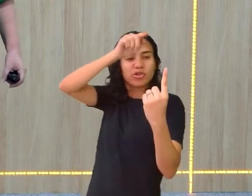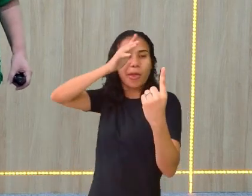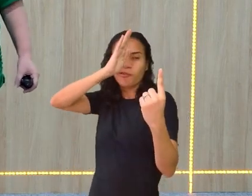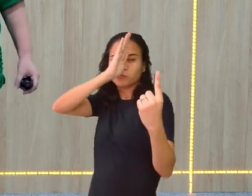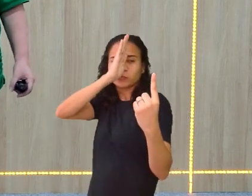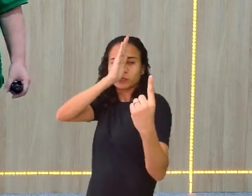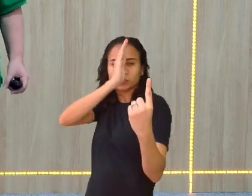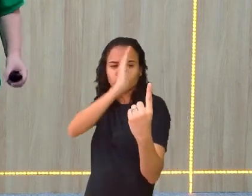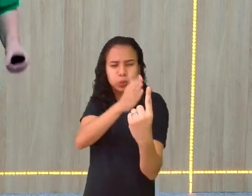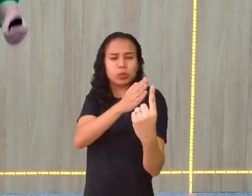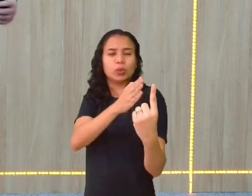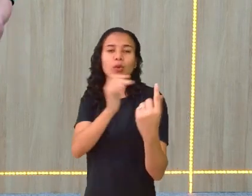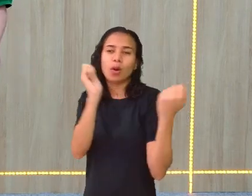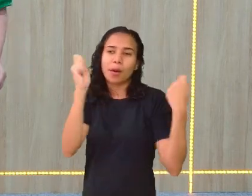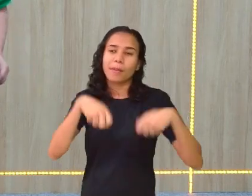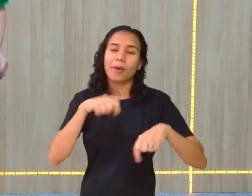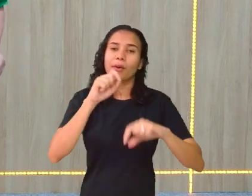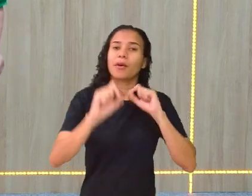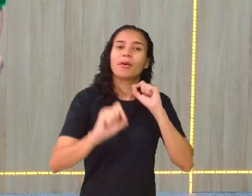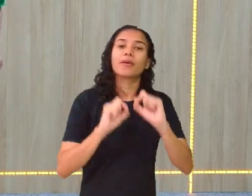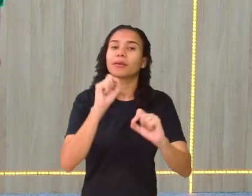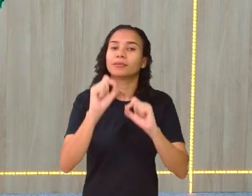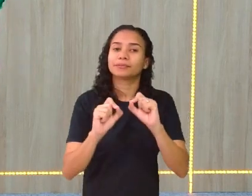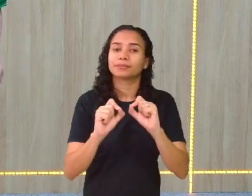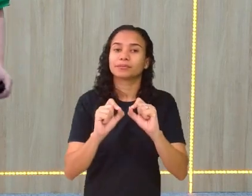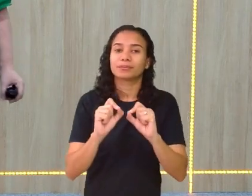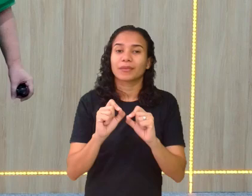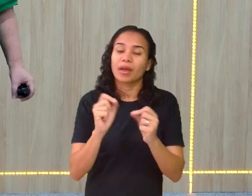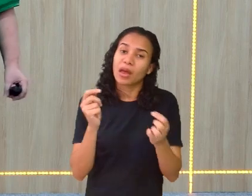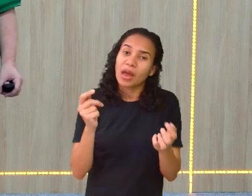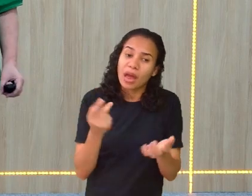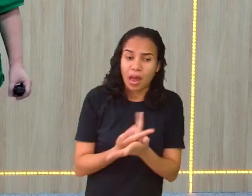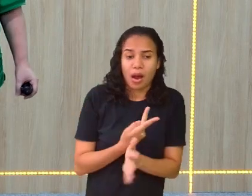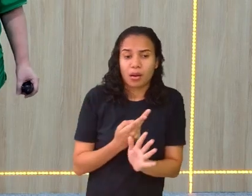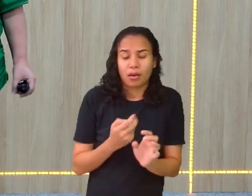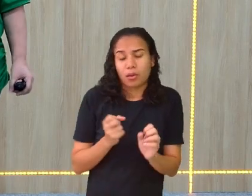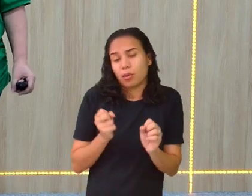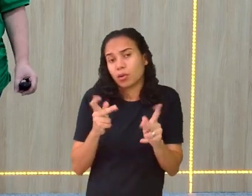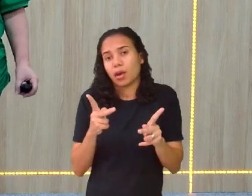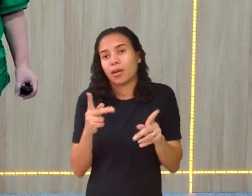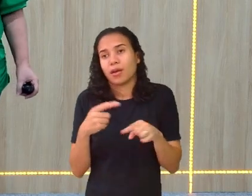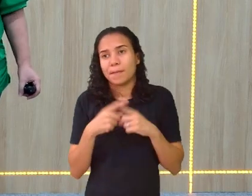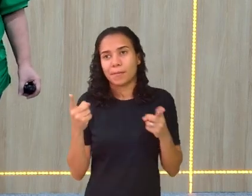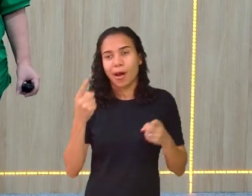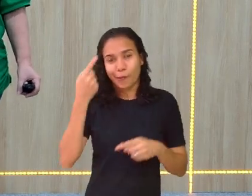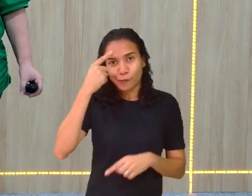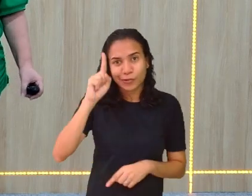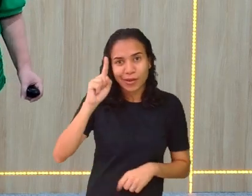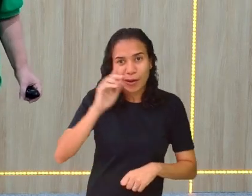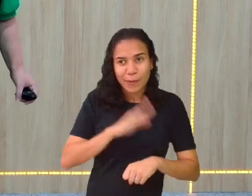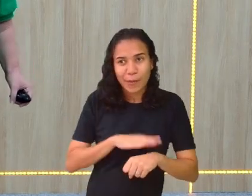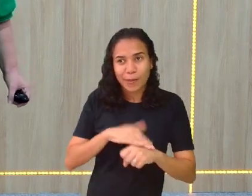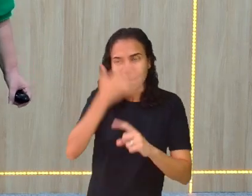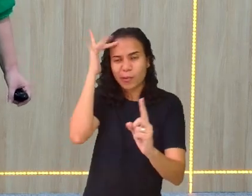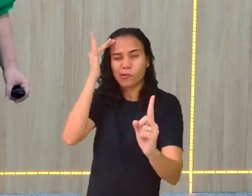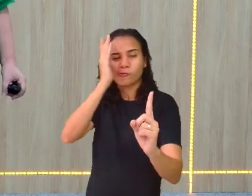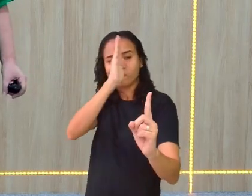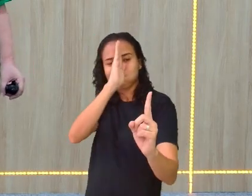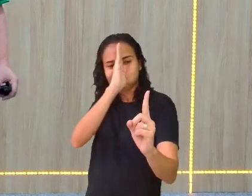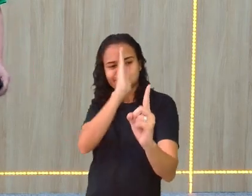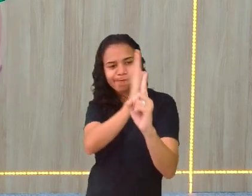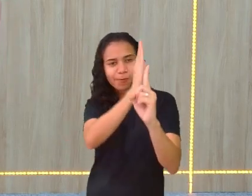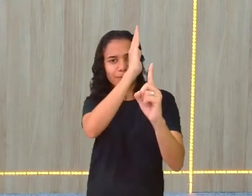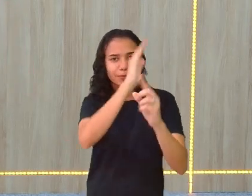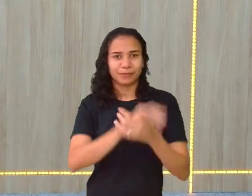alvo, vocês podem não acertar na mesma hora. Mas uma hora, você vai lá e